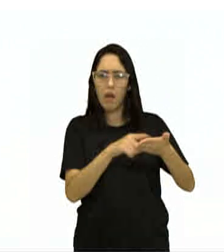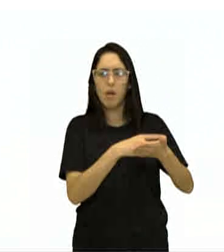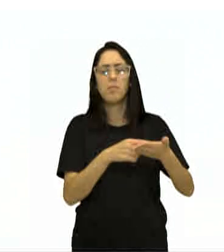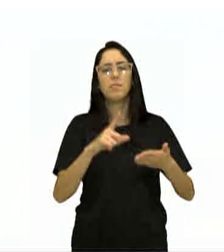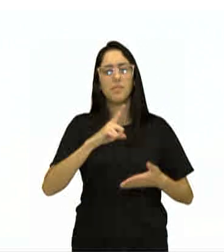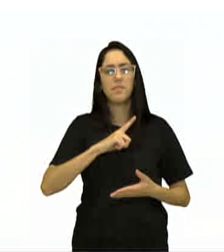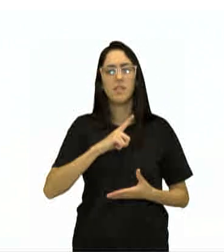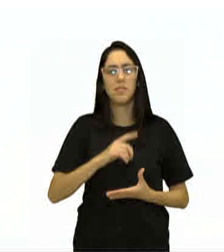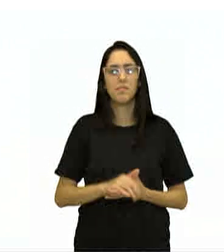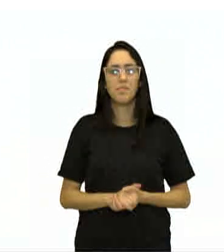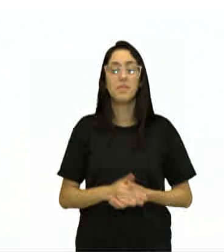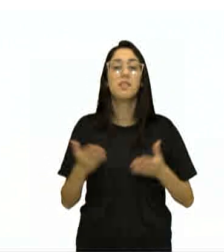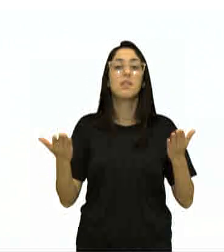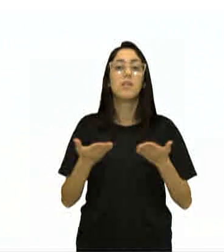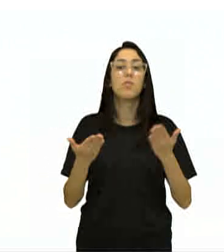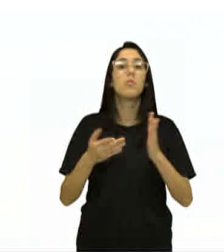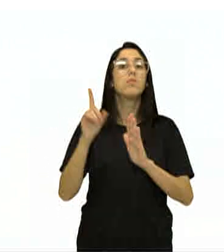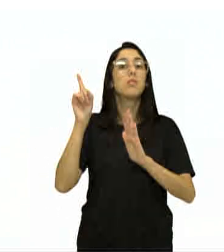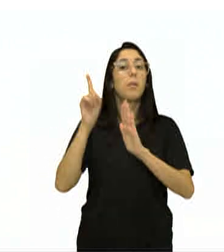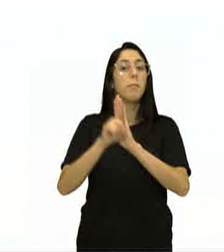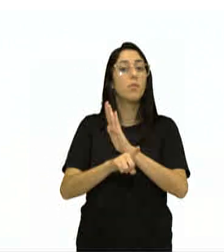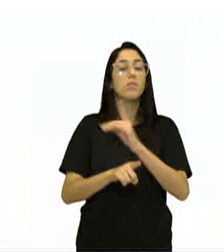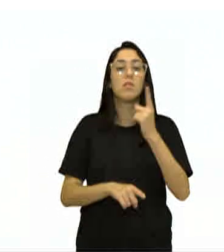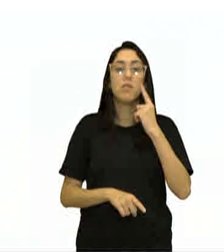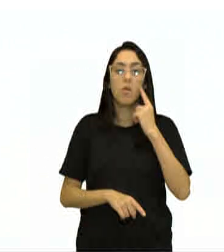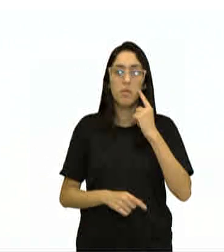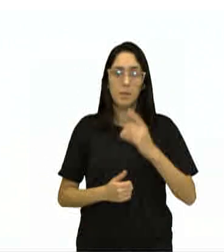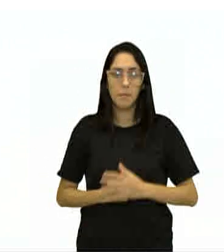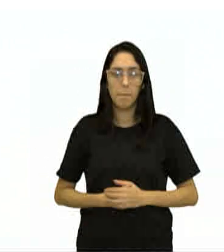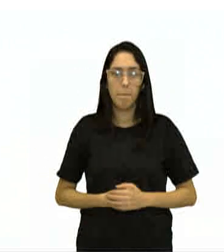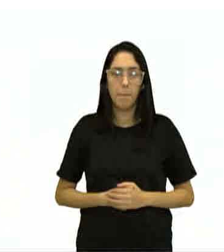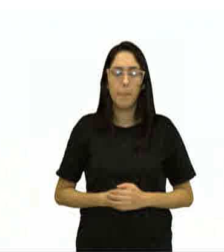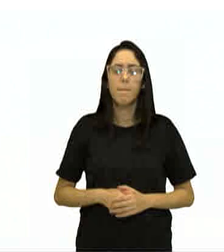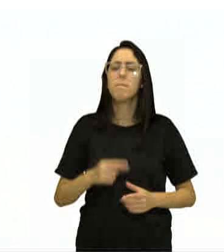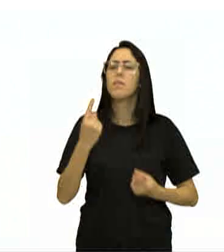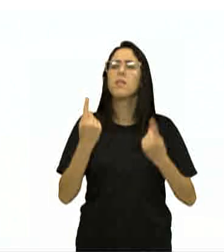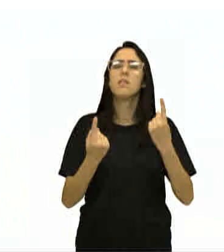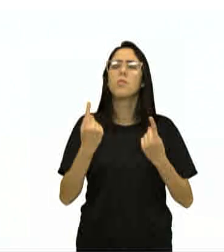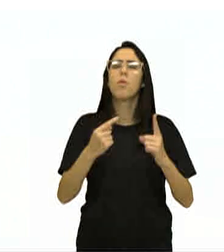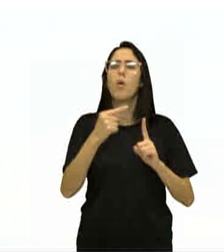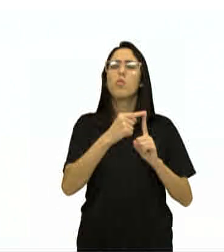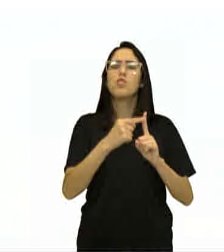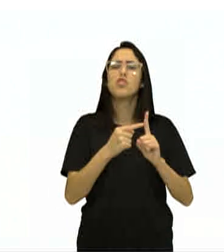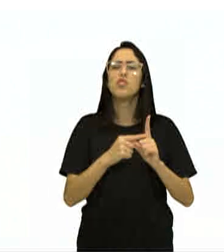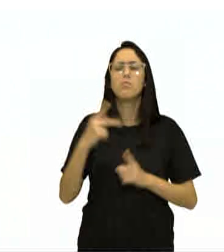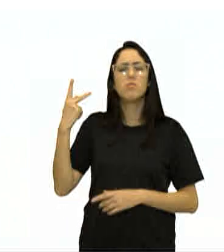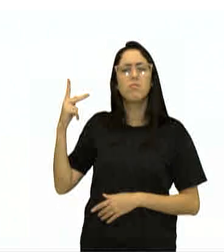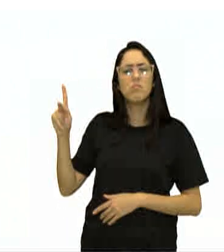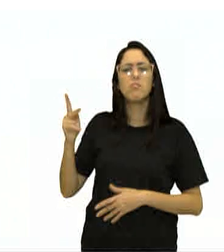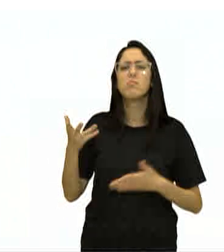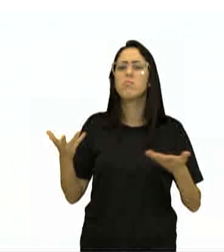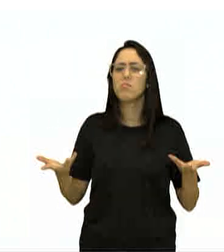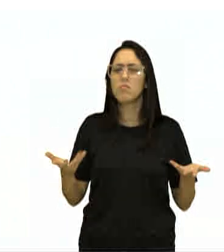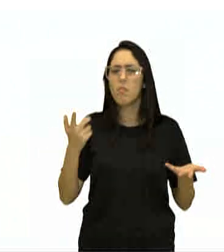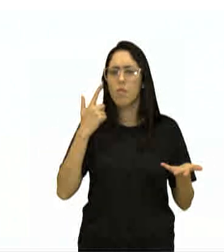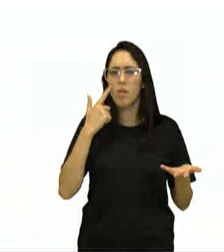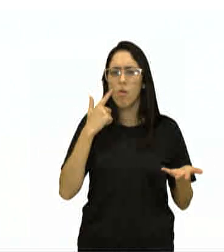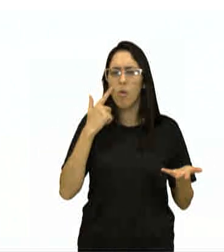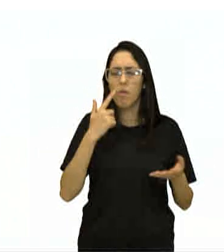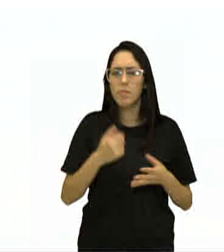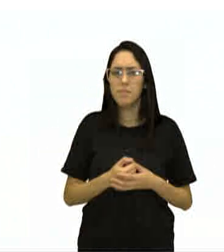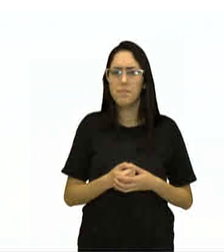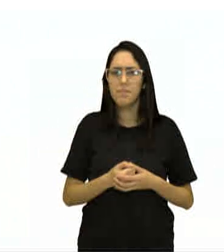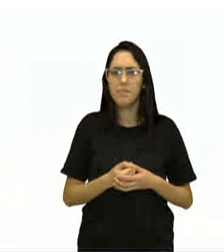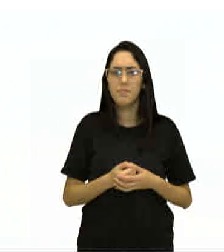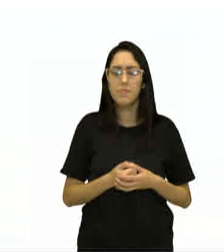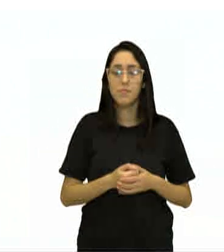Agora vem a questão, agora vem a questão para vocês. Qual é o gênero do jogo? Está lá. Segundo